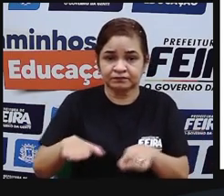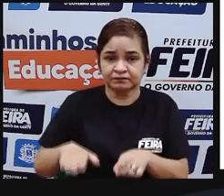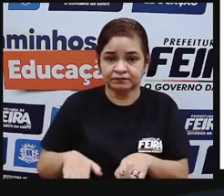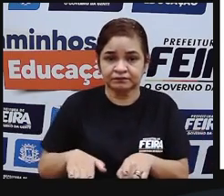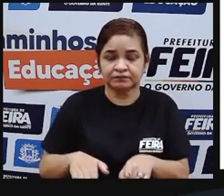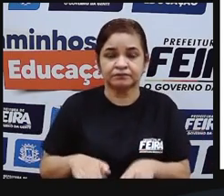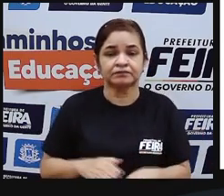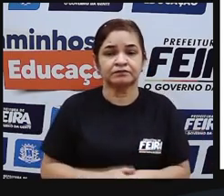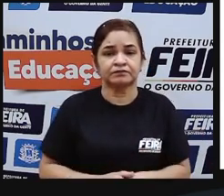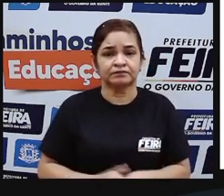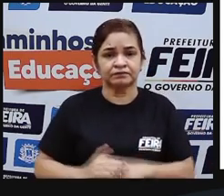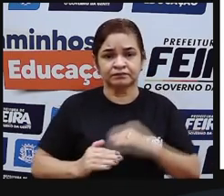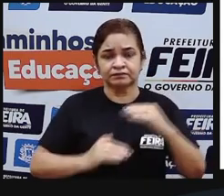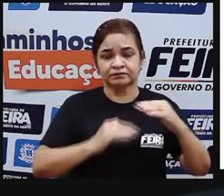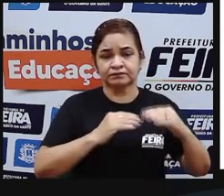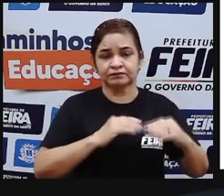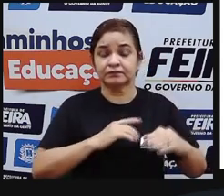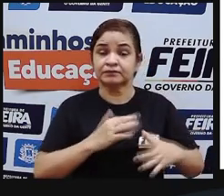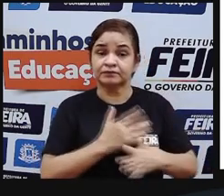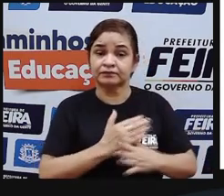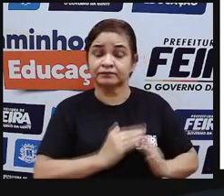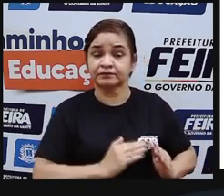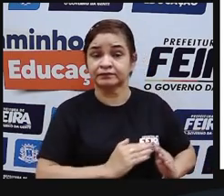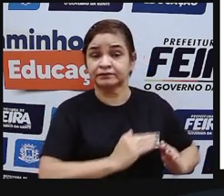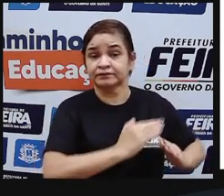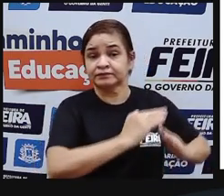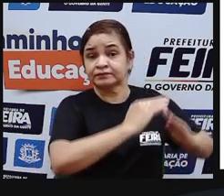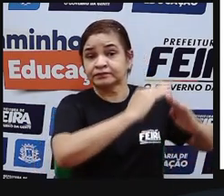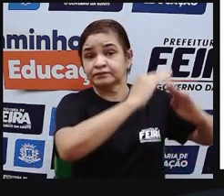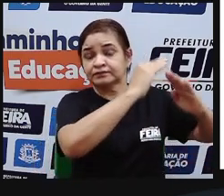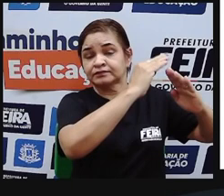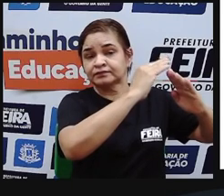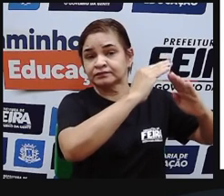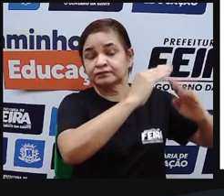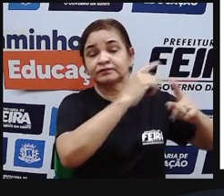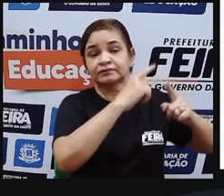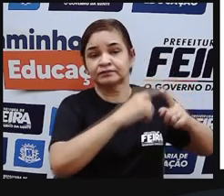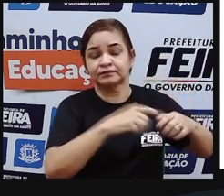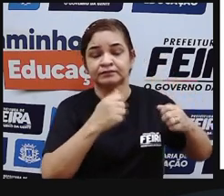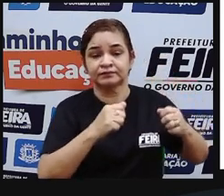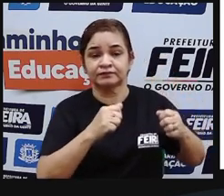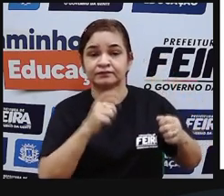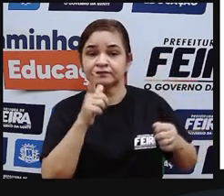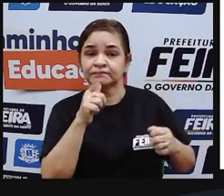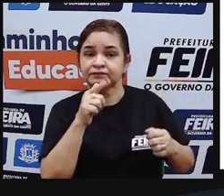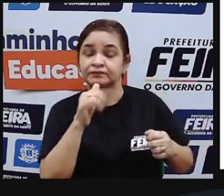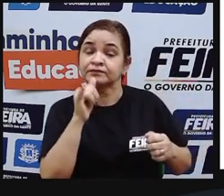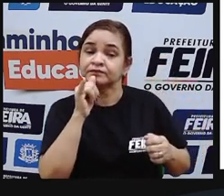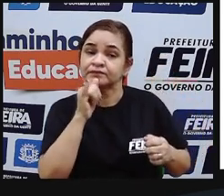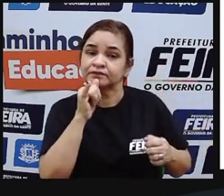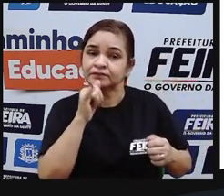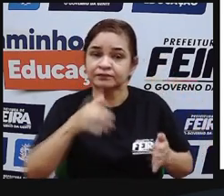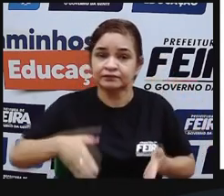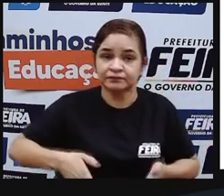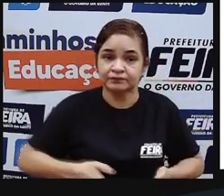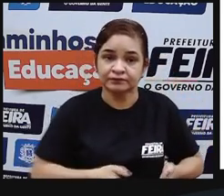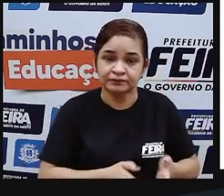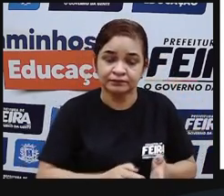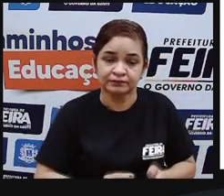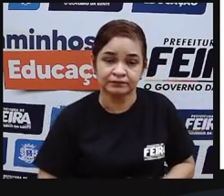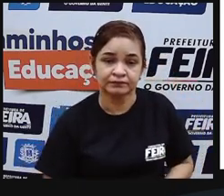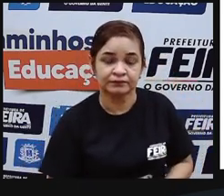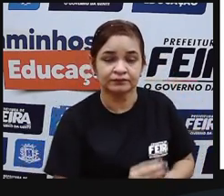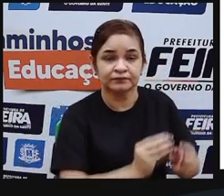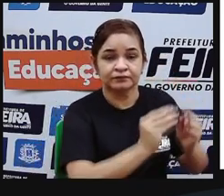maioria ficavam no alto então esse sistema de irrigação era importante para levar água do rio e das fontes de água até